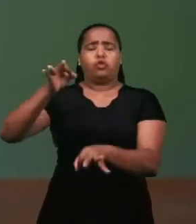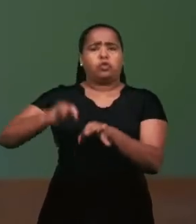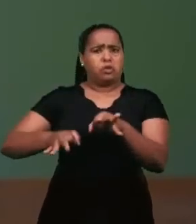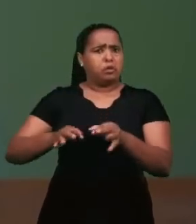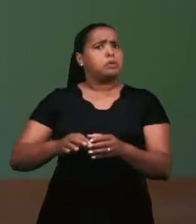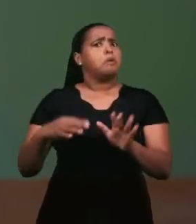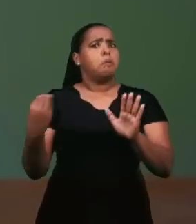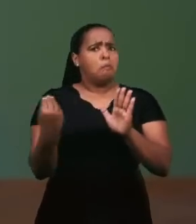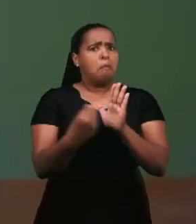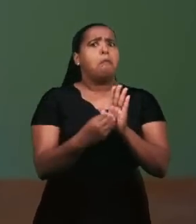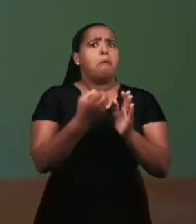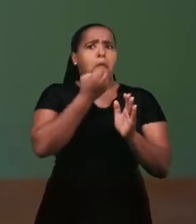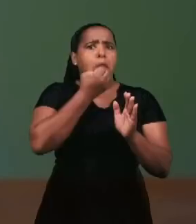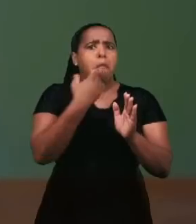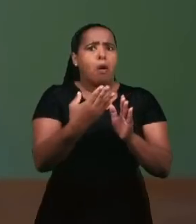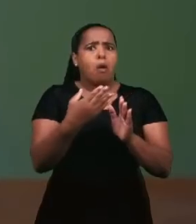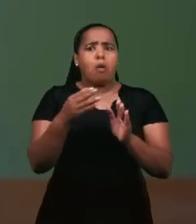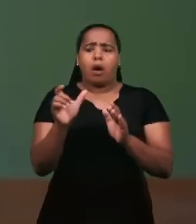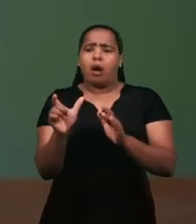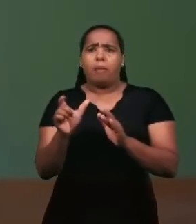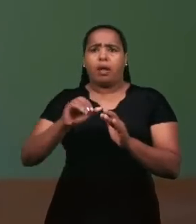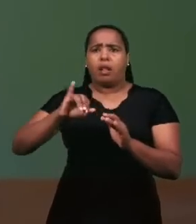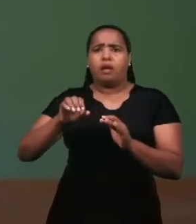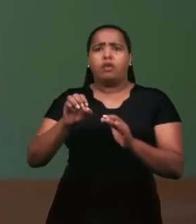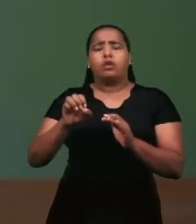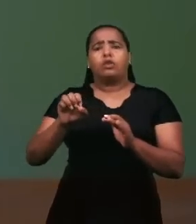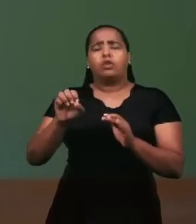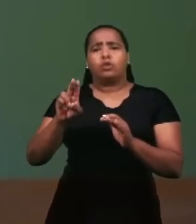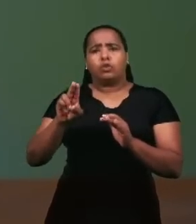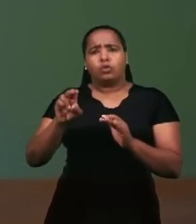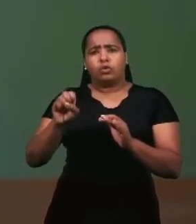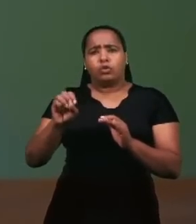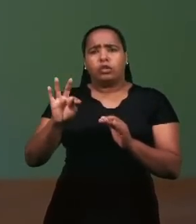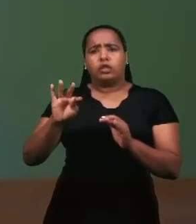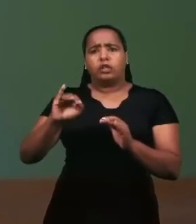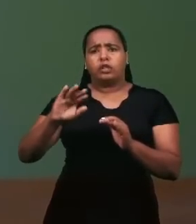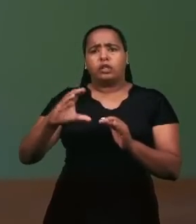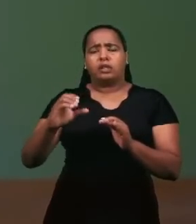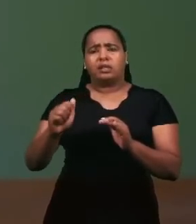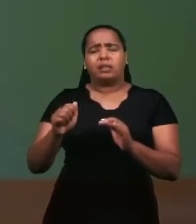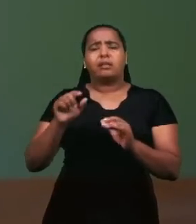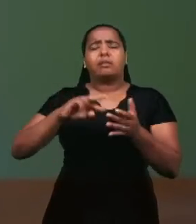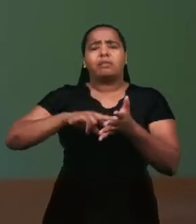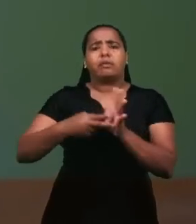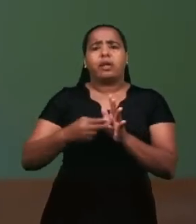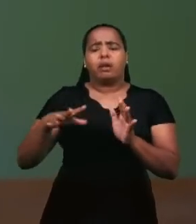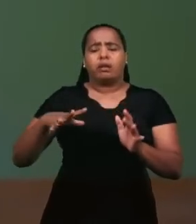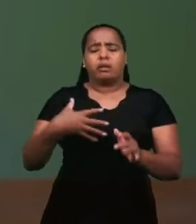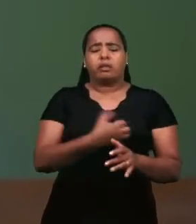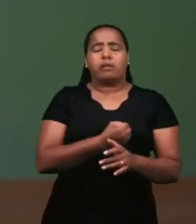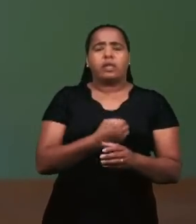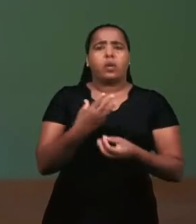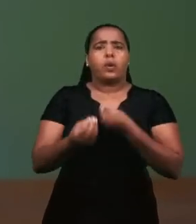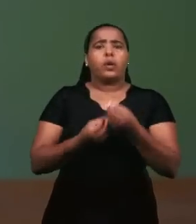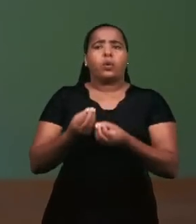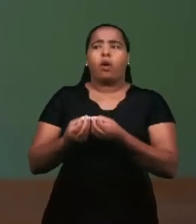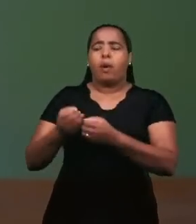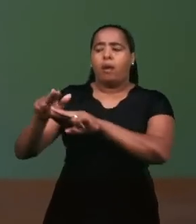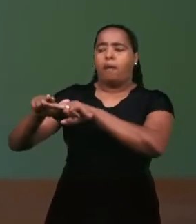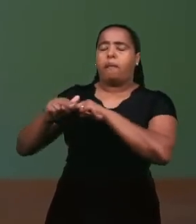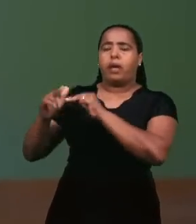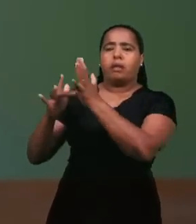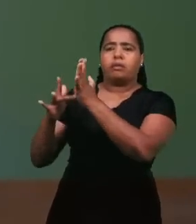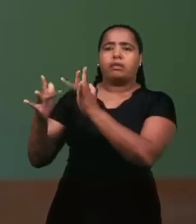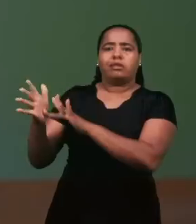boa, porque a palavra justiça está relacionada à salvação. E a nossa salvação, ela veio pelo Senhor Jesus